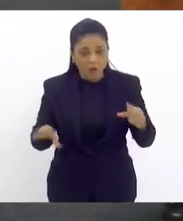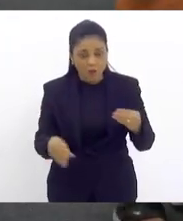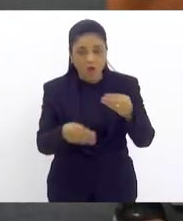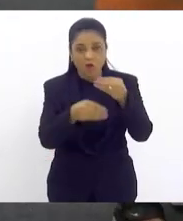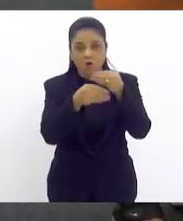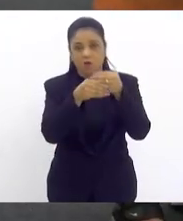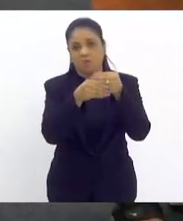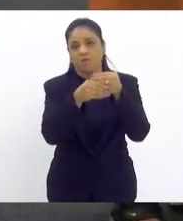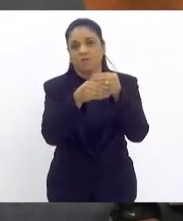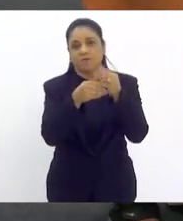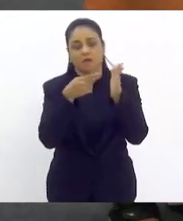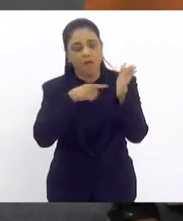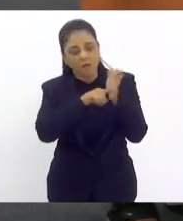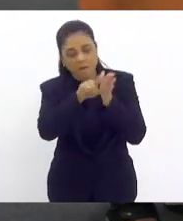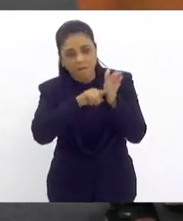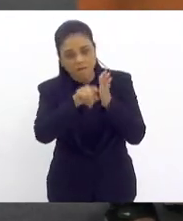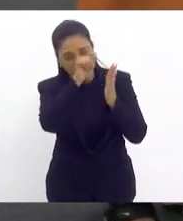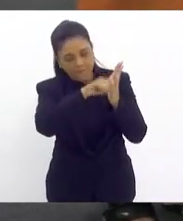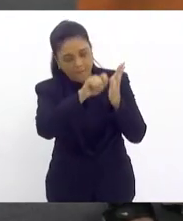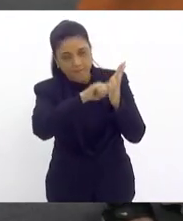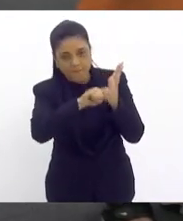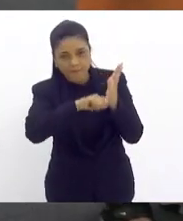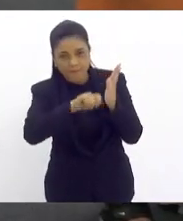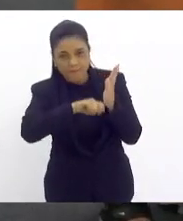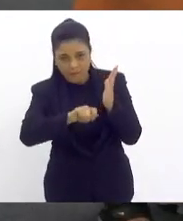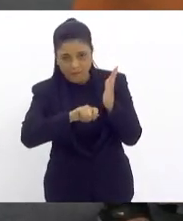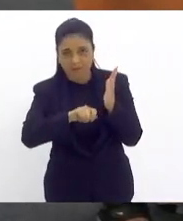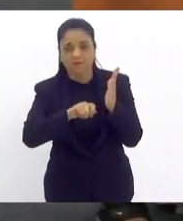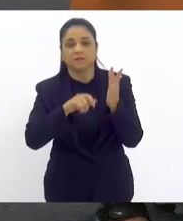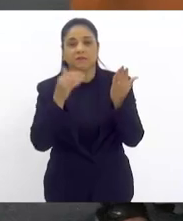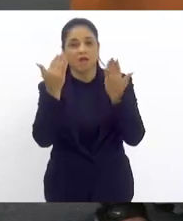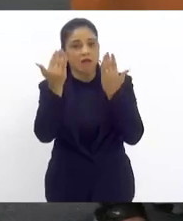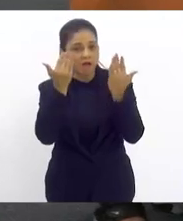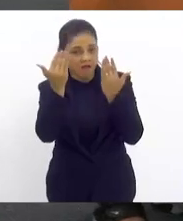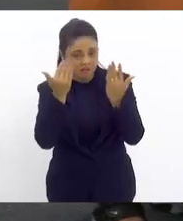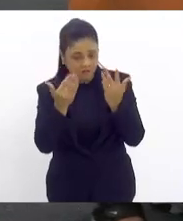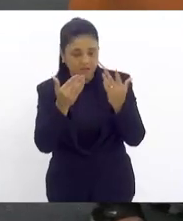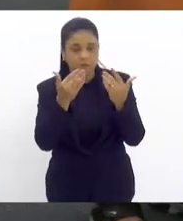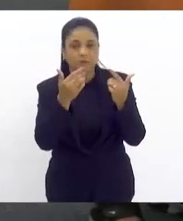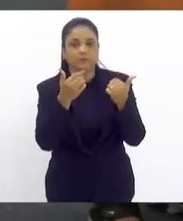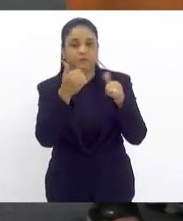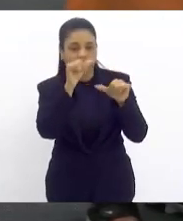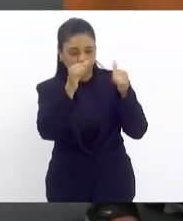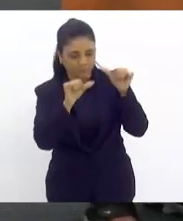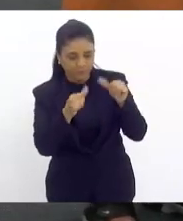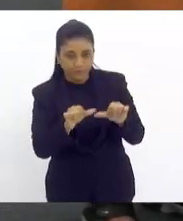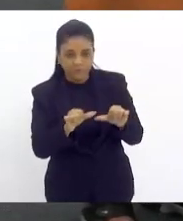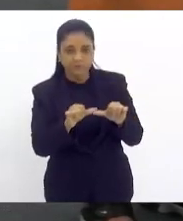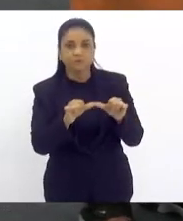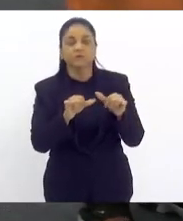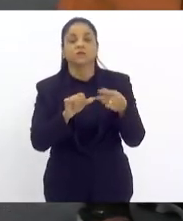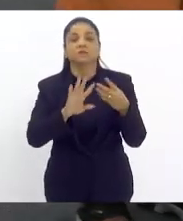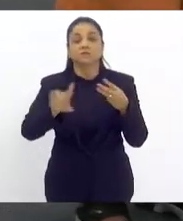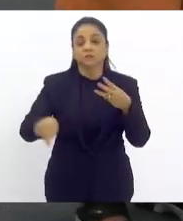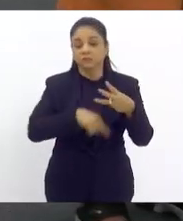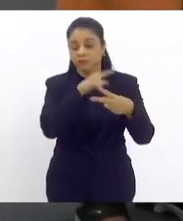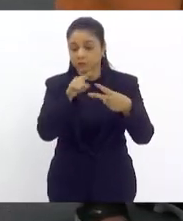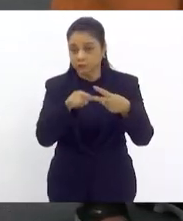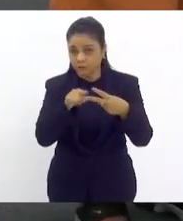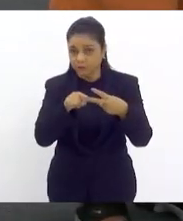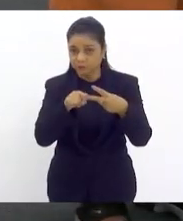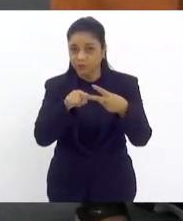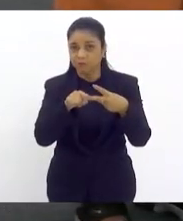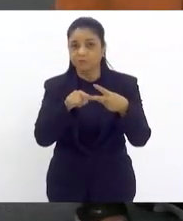usados nesse tipo de avaliação. A achou que era importante para ampliar o escopo. Segundo, também,